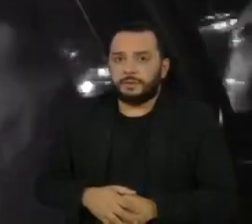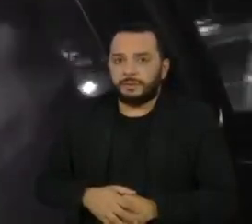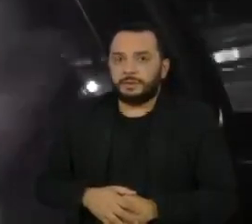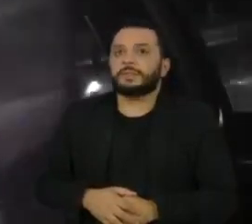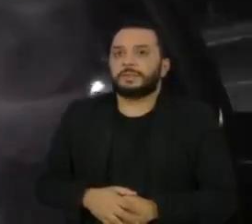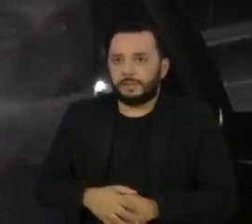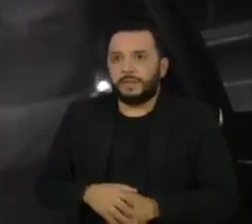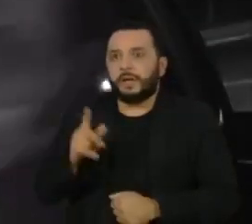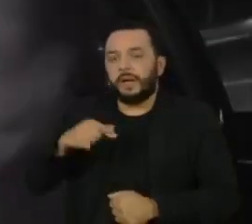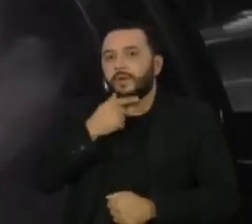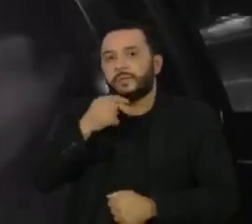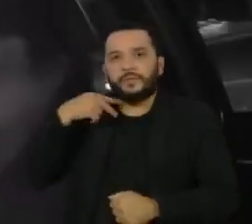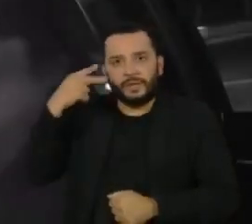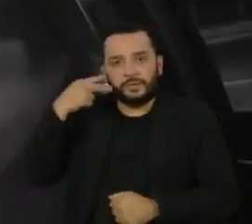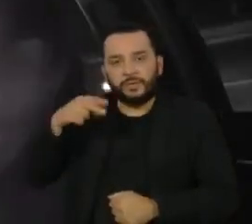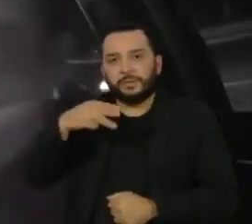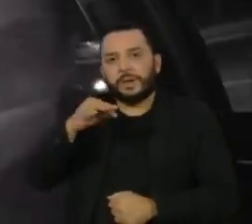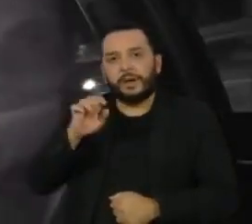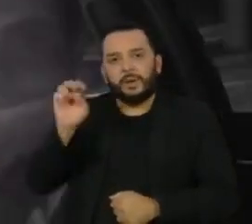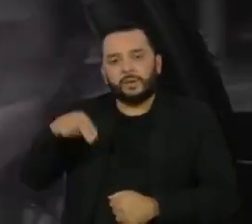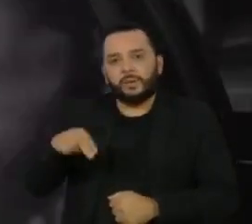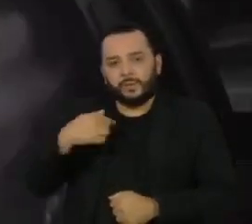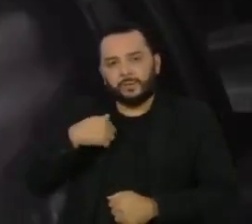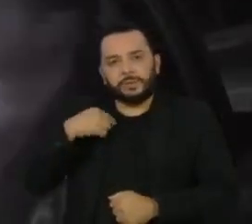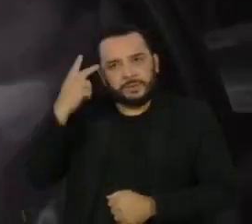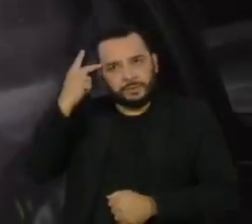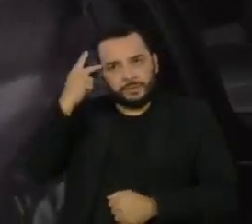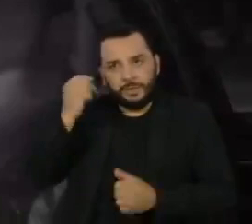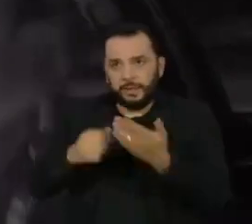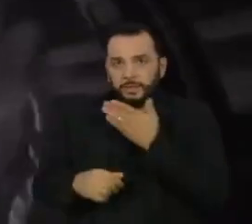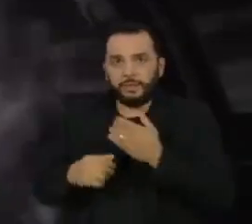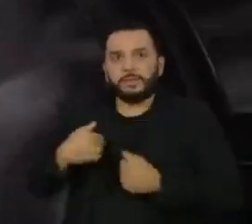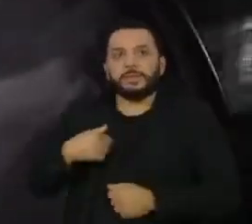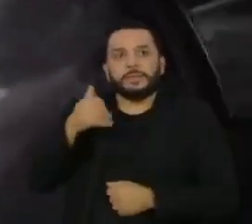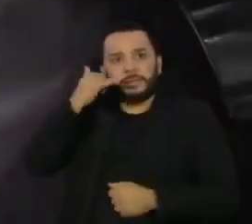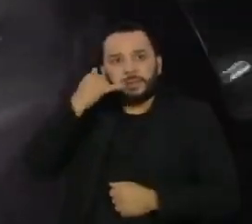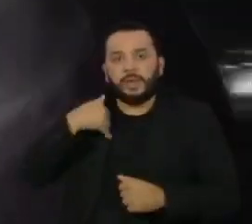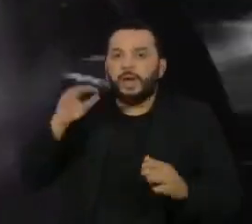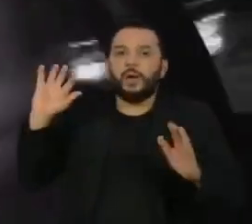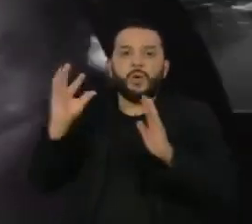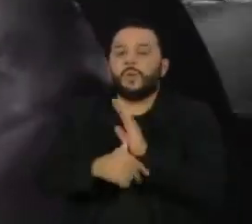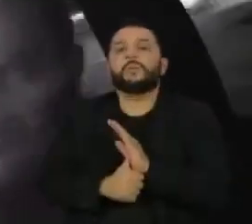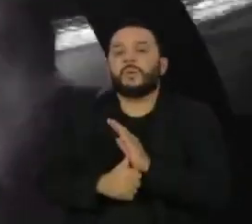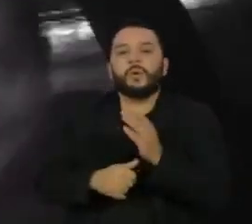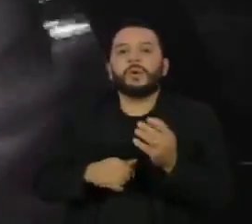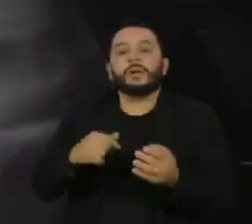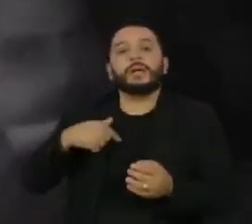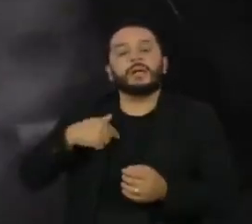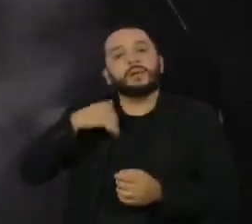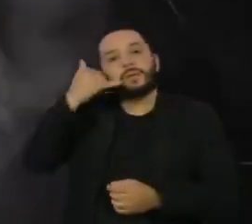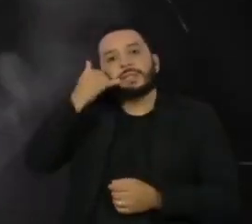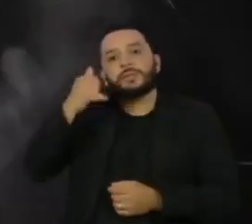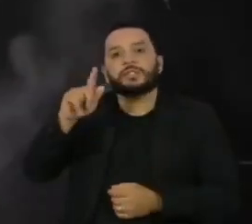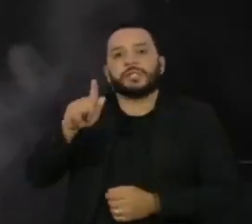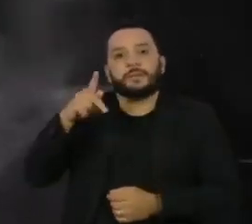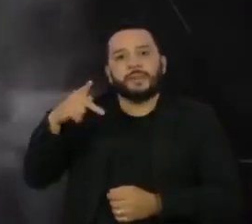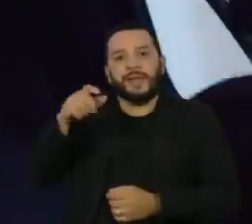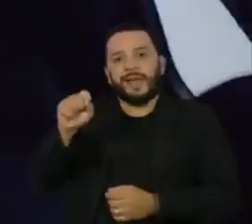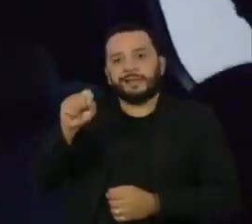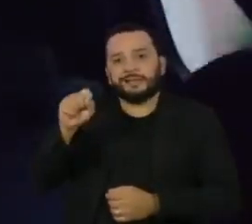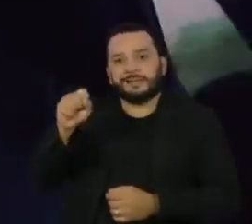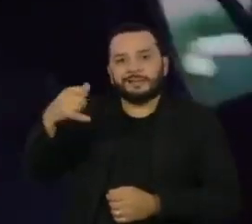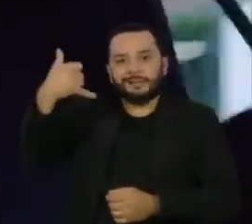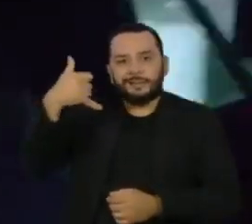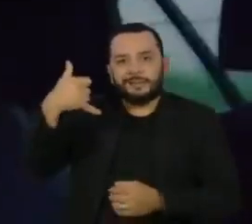A vítima é o vereador Marlon Luz, do Patriotas de São Paulo. O celular foi roubado enquanto ele usava um aplicativo de transporte. O